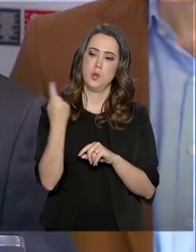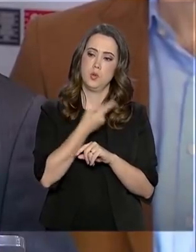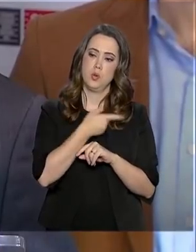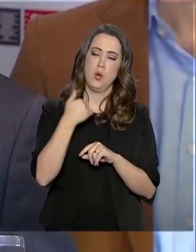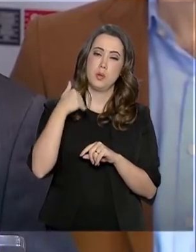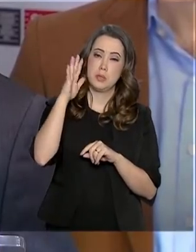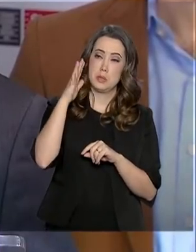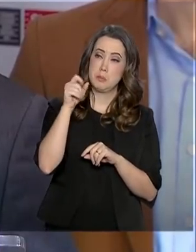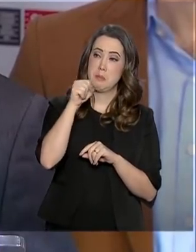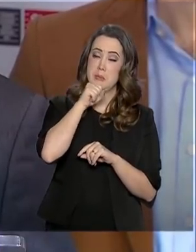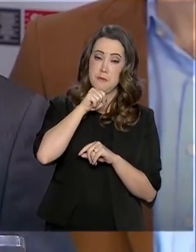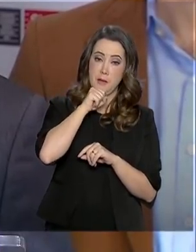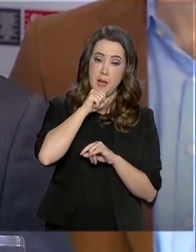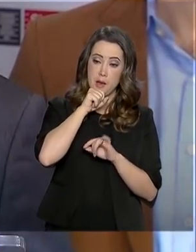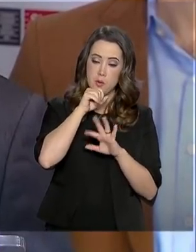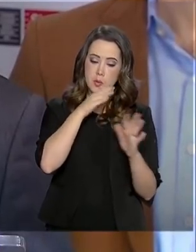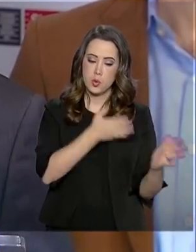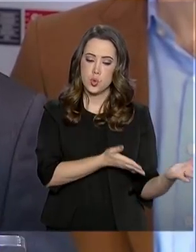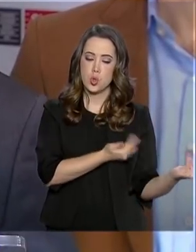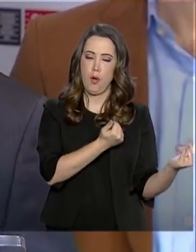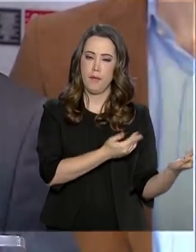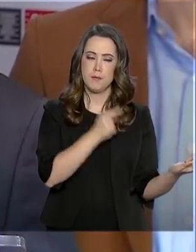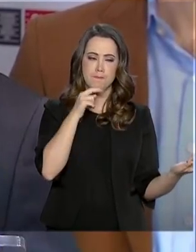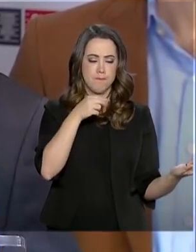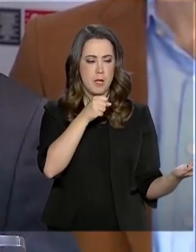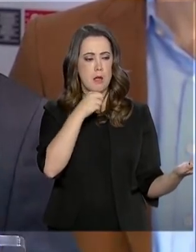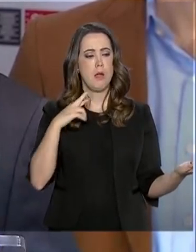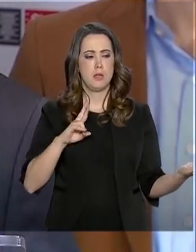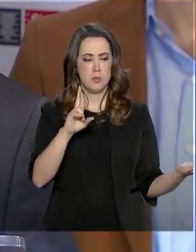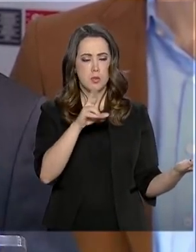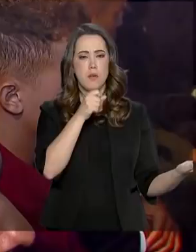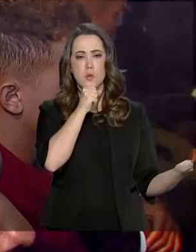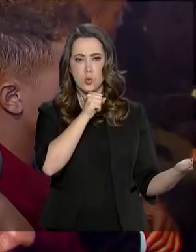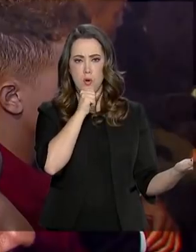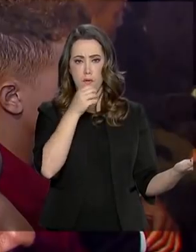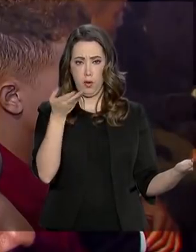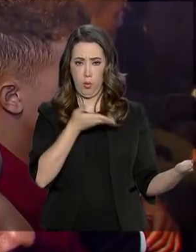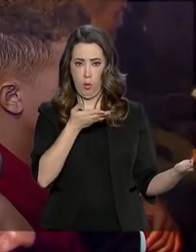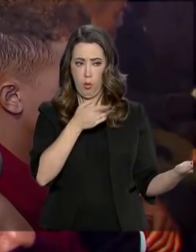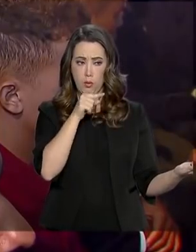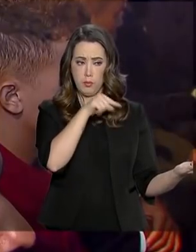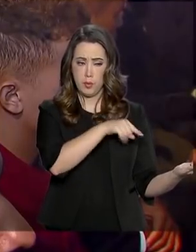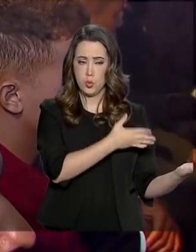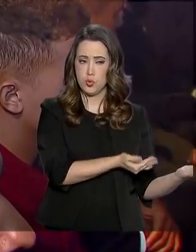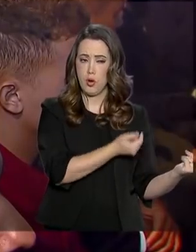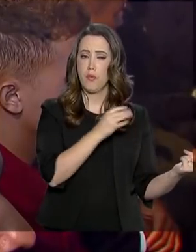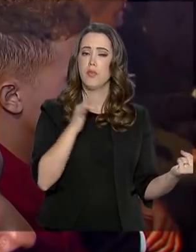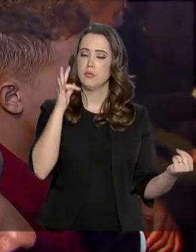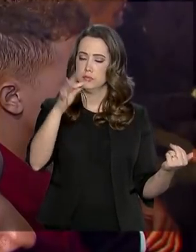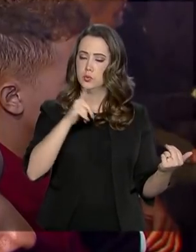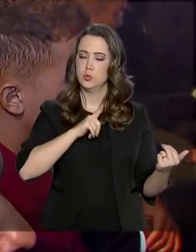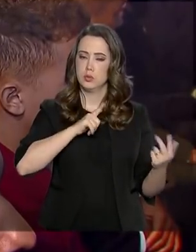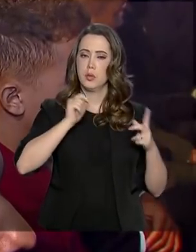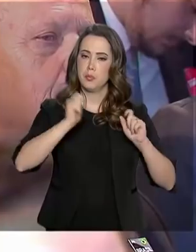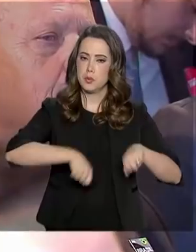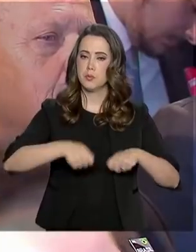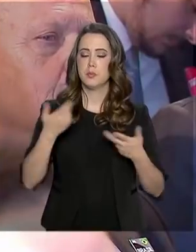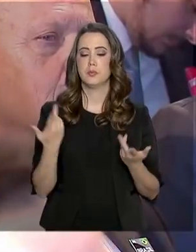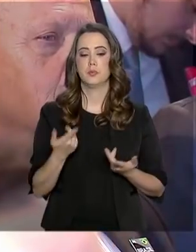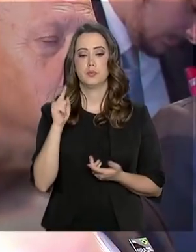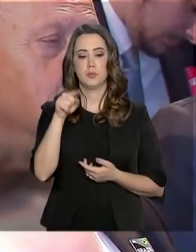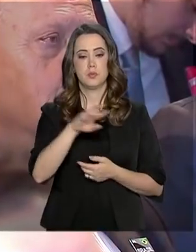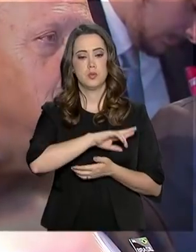mais velhos, para que a juventude do Brasil efetivamente tenha um futuro. Cerca de 500 empresários do ramo da indústria